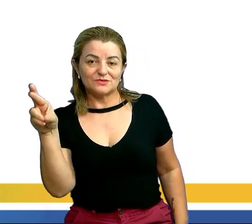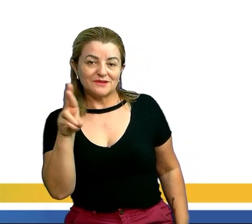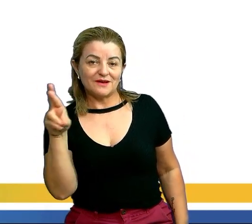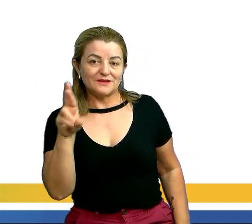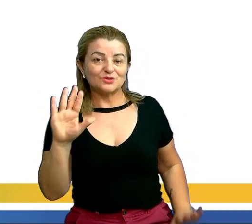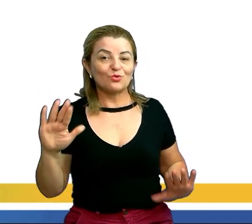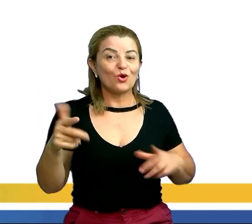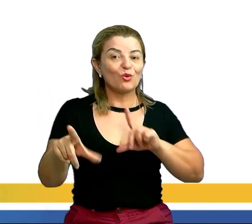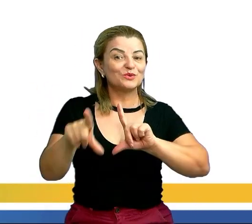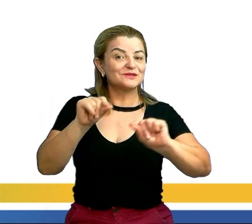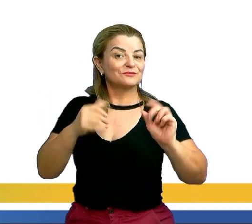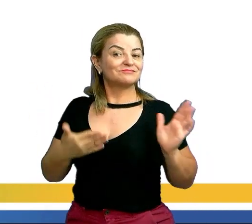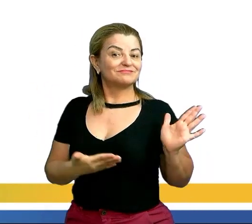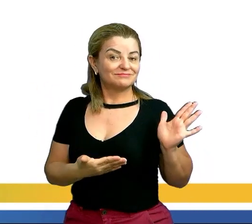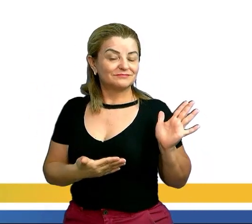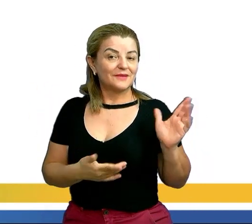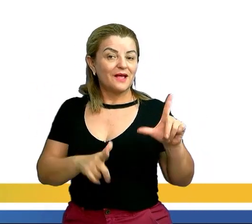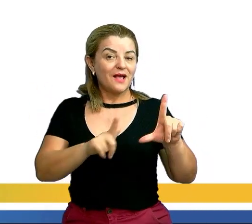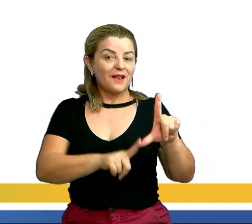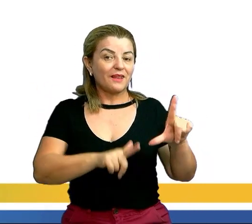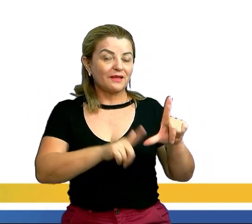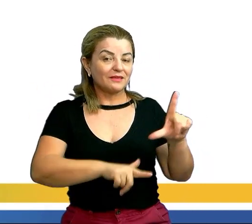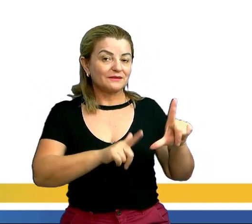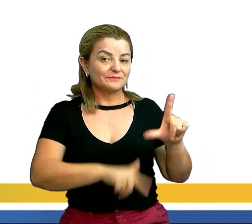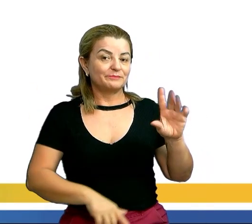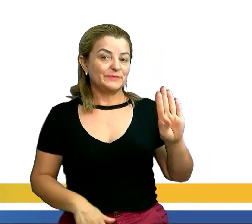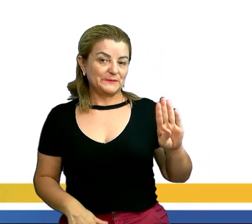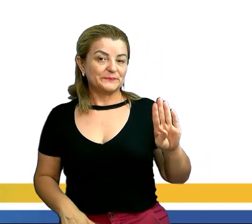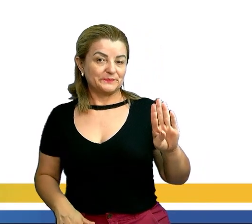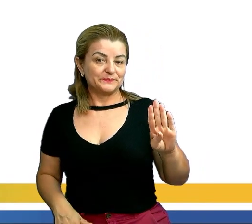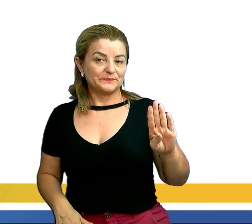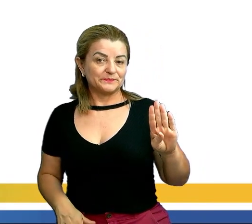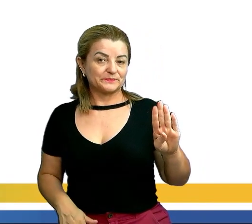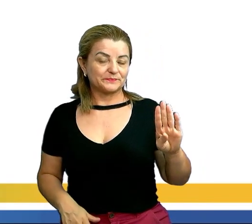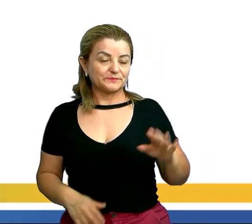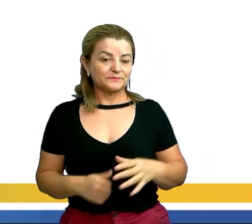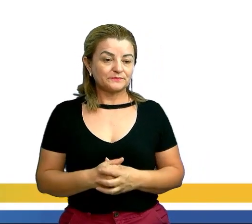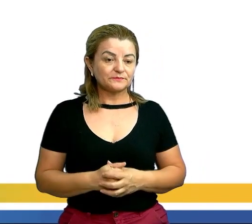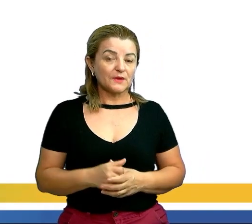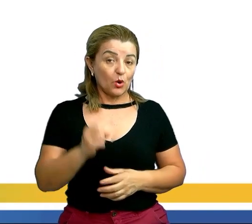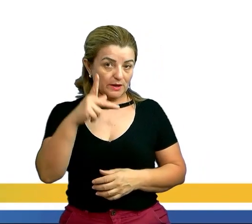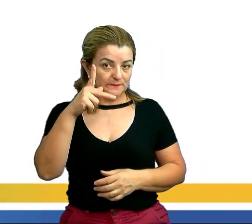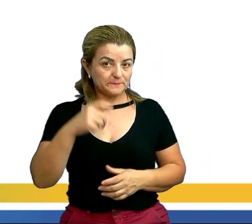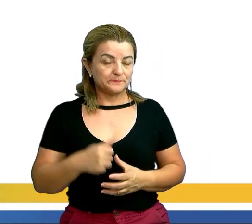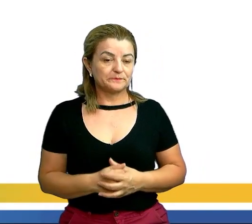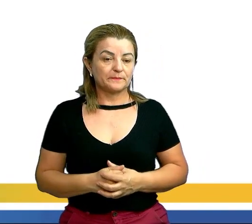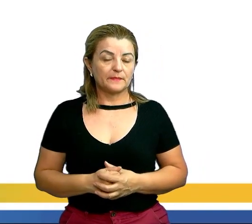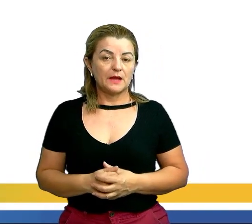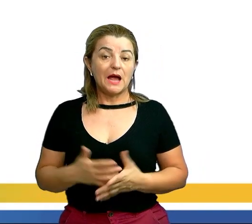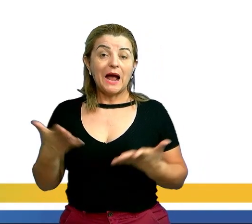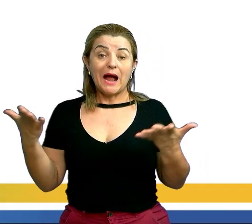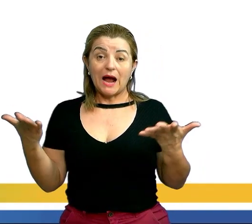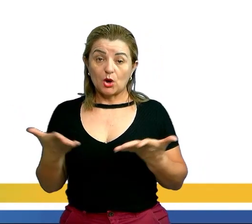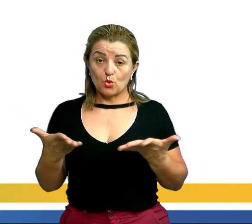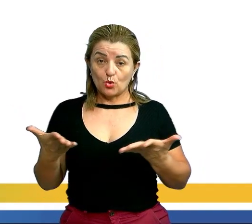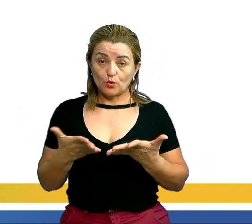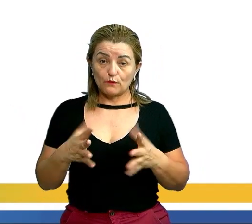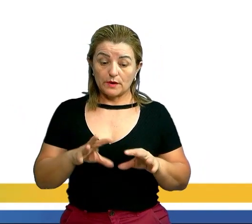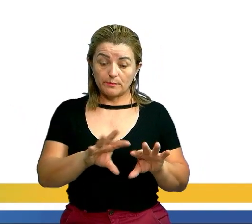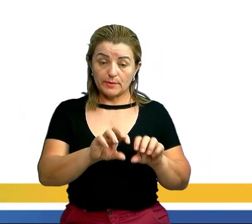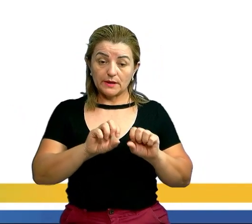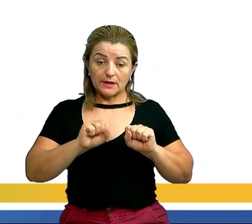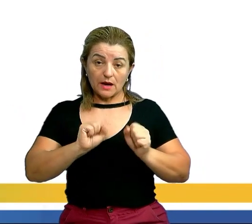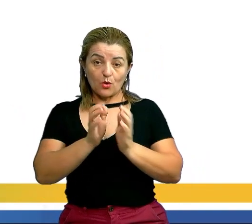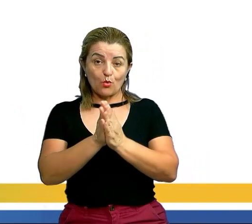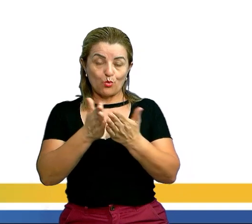Qual é a opção aqui? Alternativa correta, letra B. Ok? Agora você vai pegar, tá? O livro